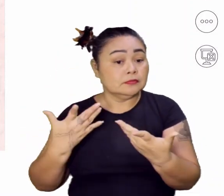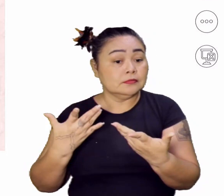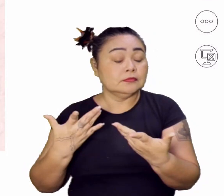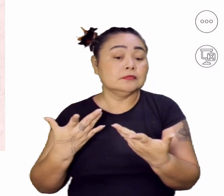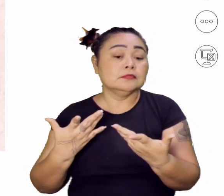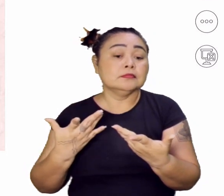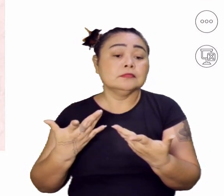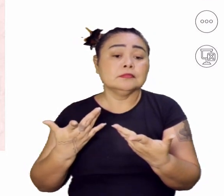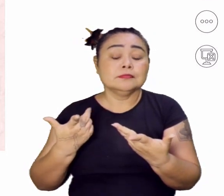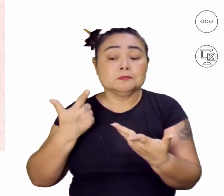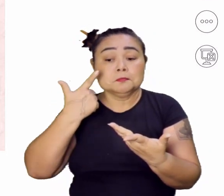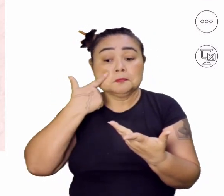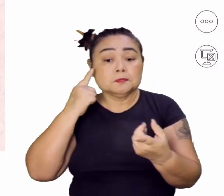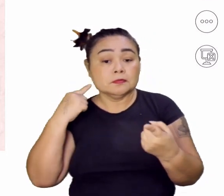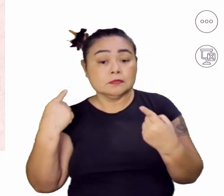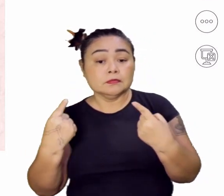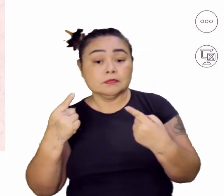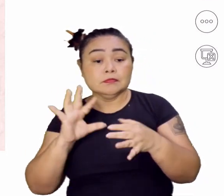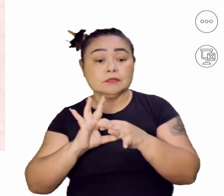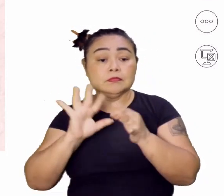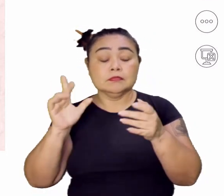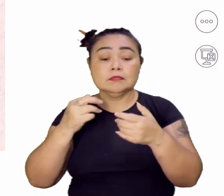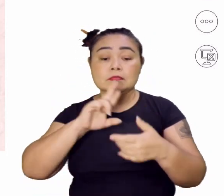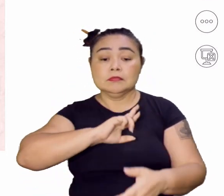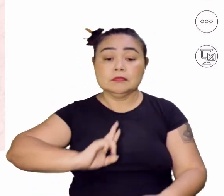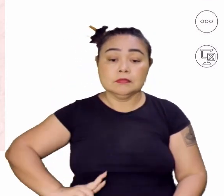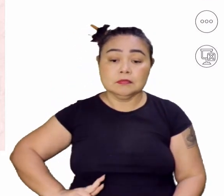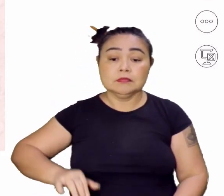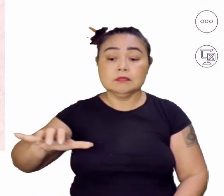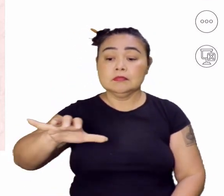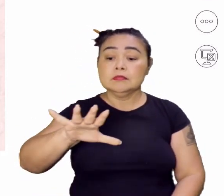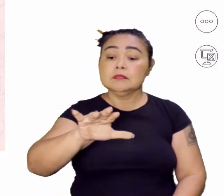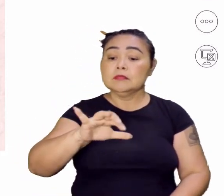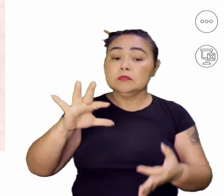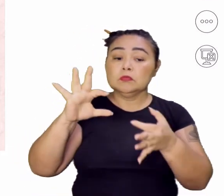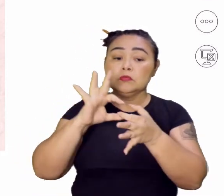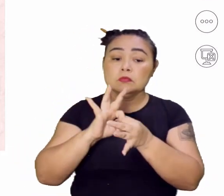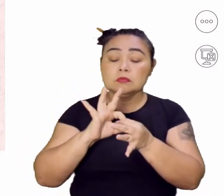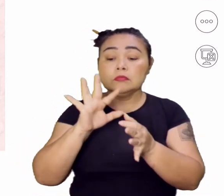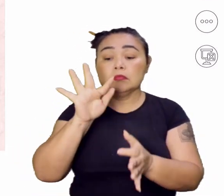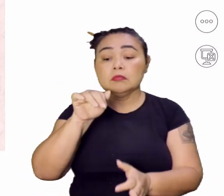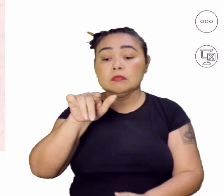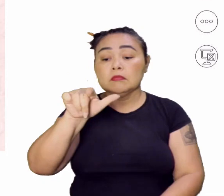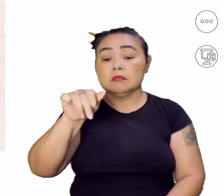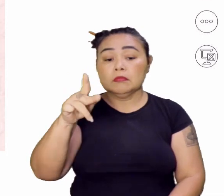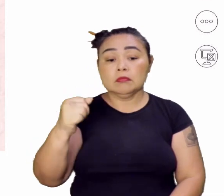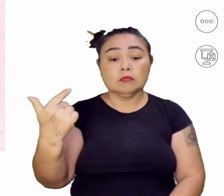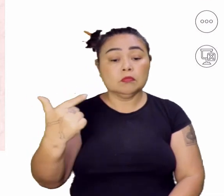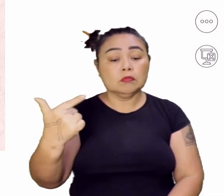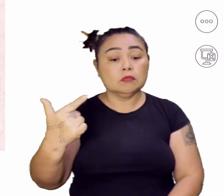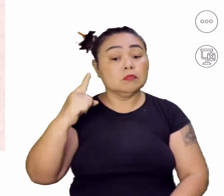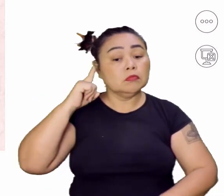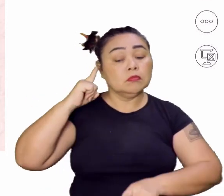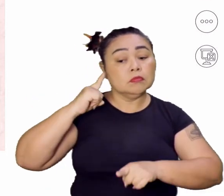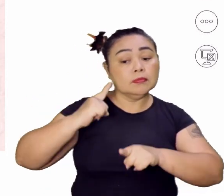Com a independência da República das Províncias Unidas, Felipe II